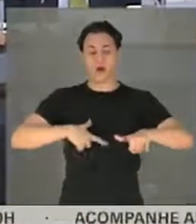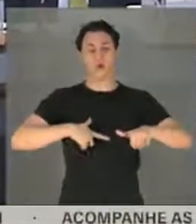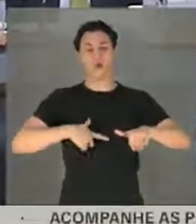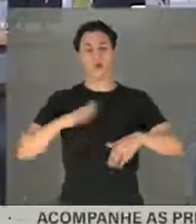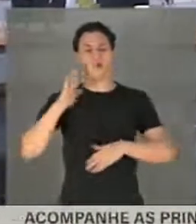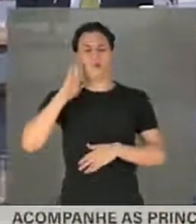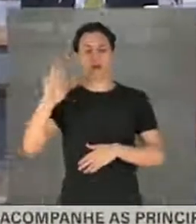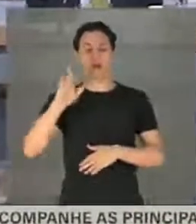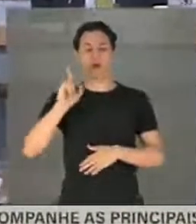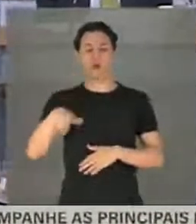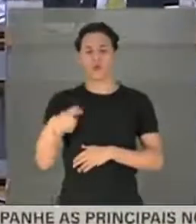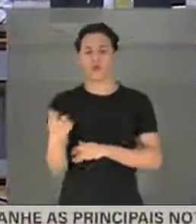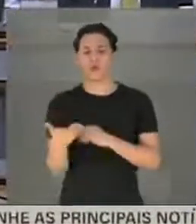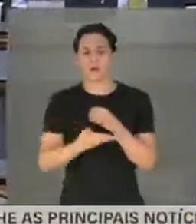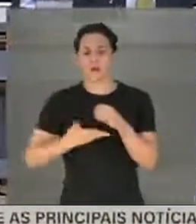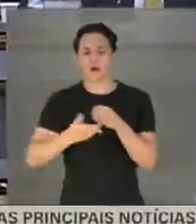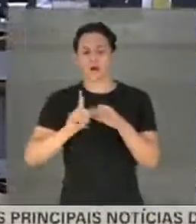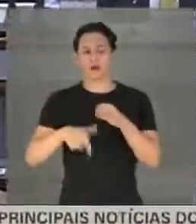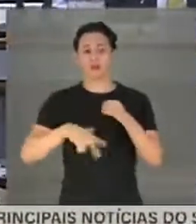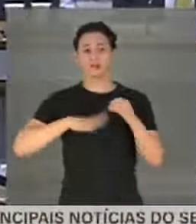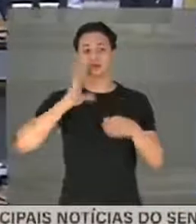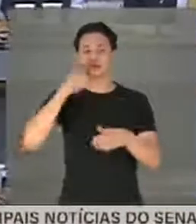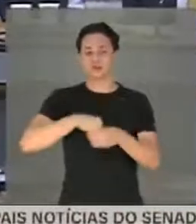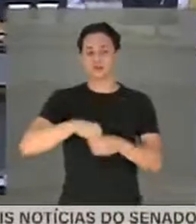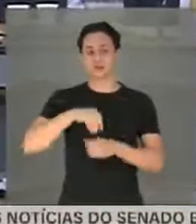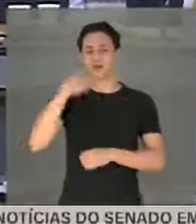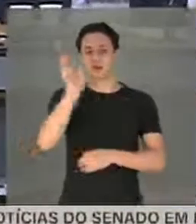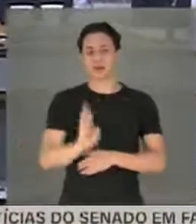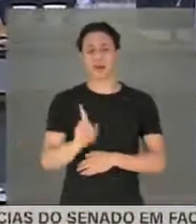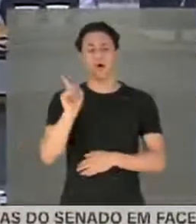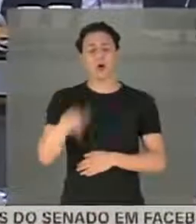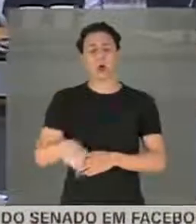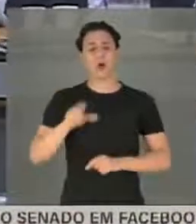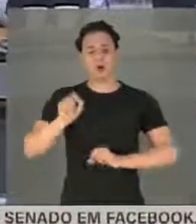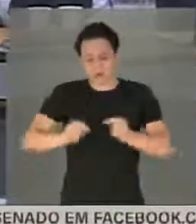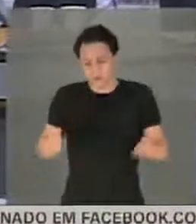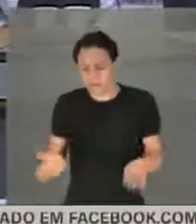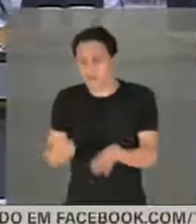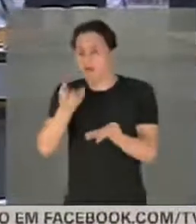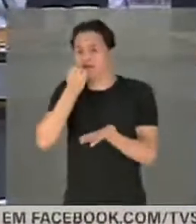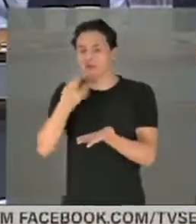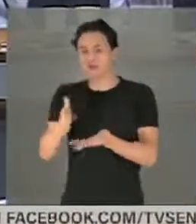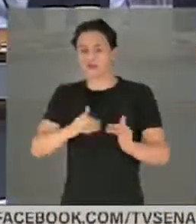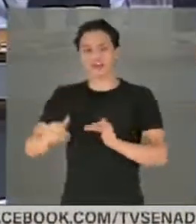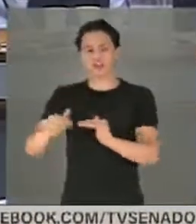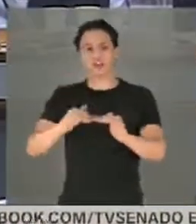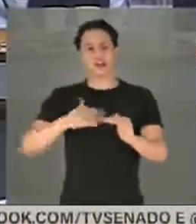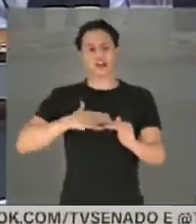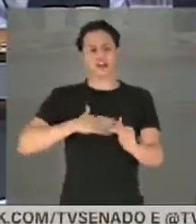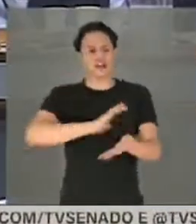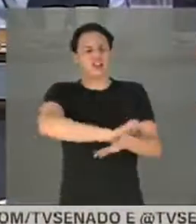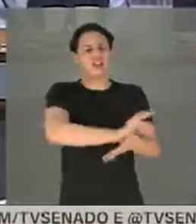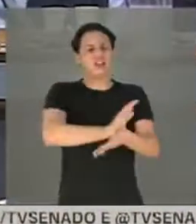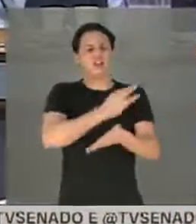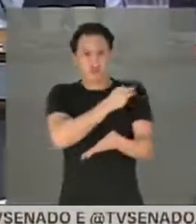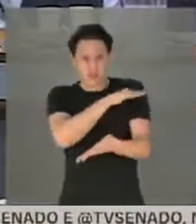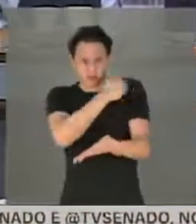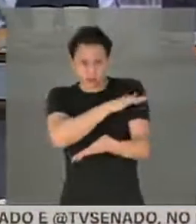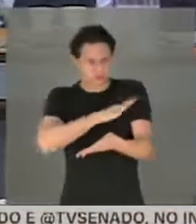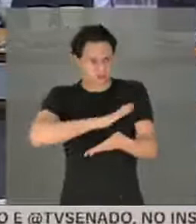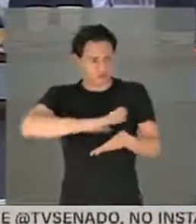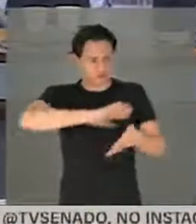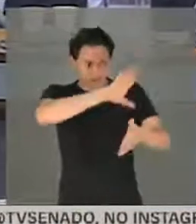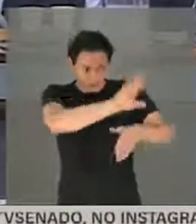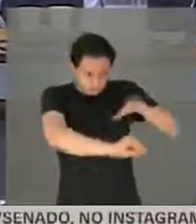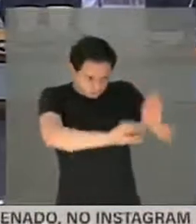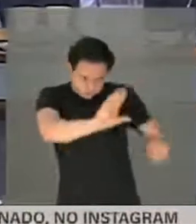um dos fundamentos da República Federativa do Brasil é promover o bem-estar de todos e abolir toda e qualquer forma de discriminação. Então, toda e qualquer forma